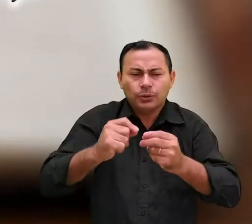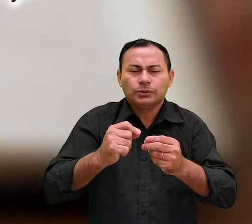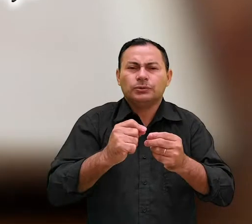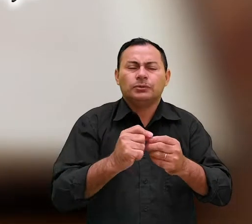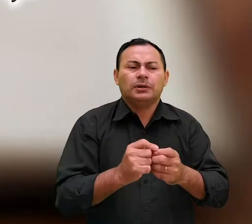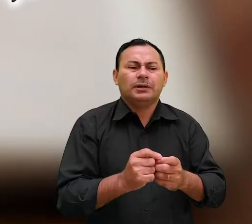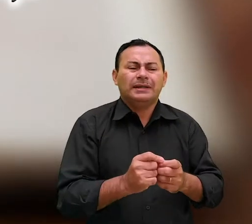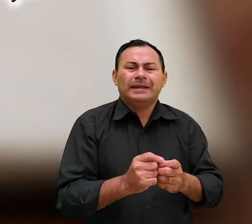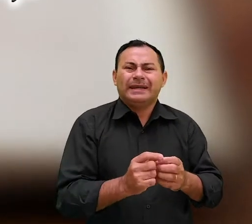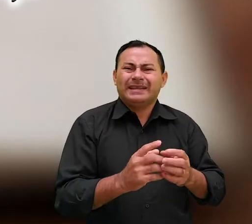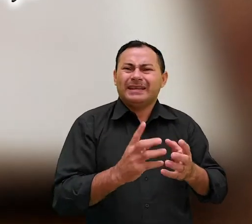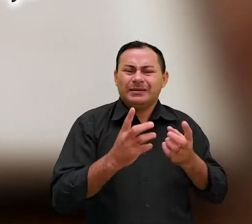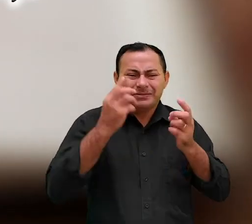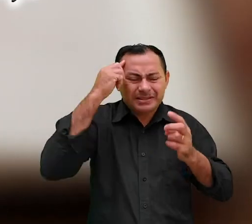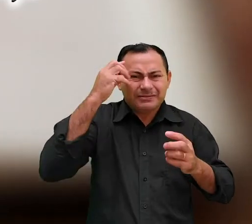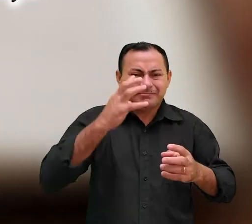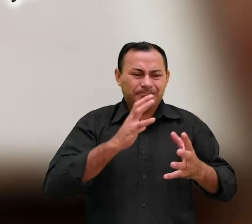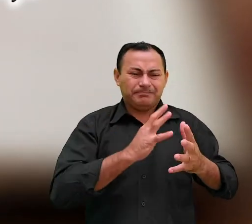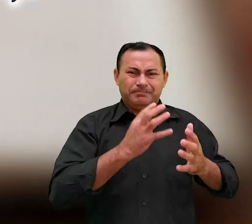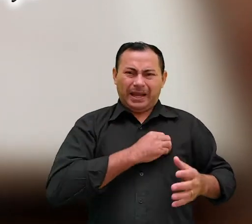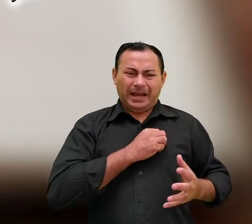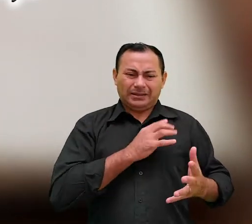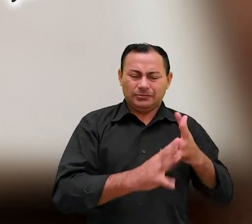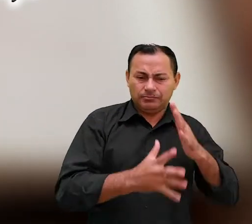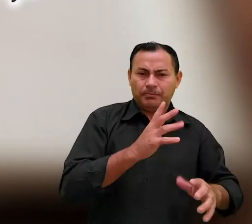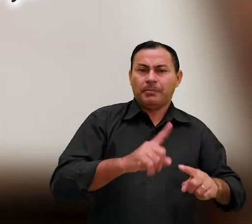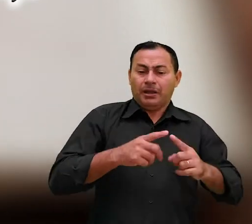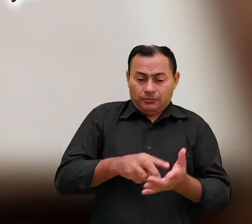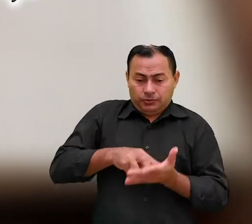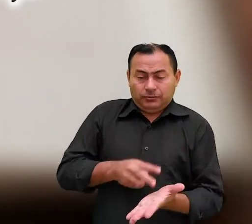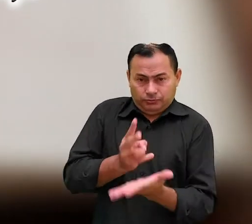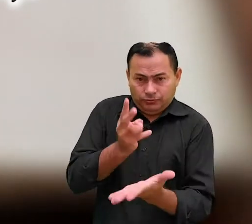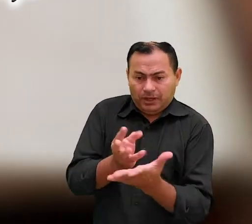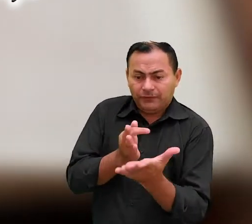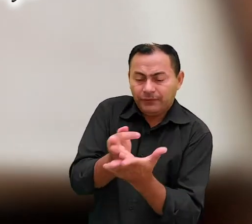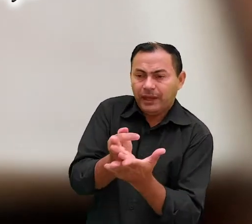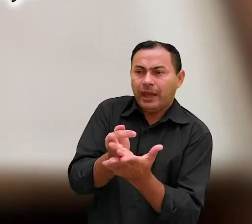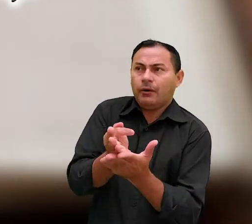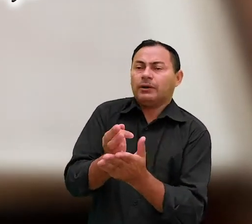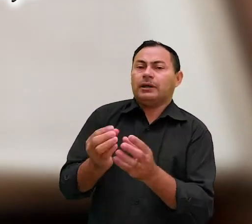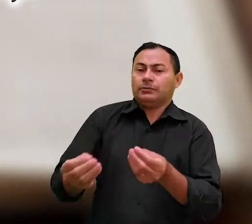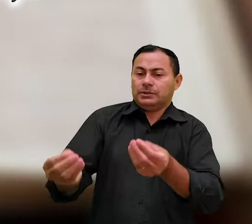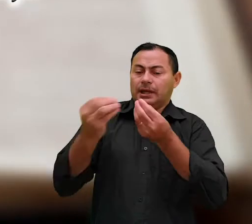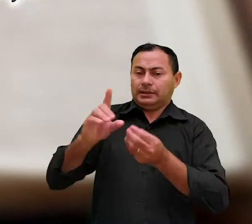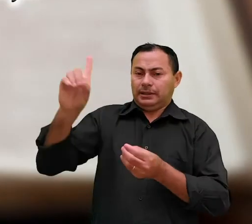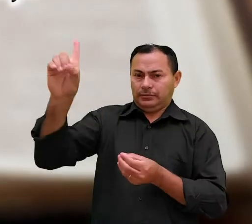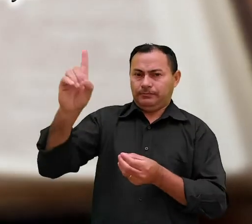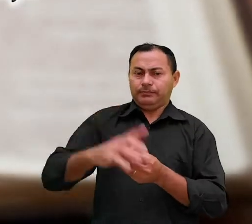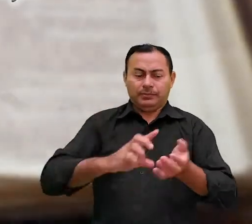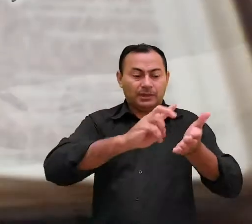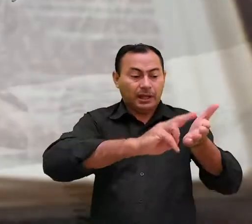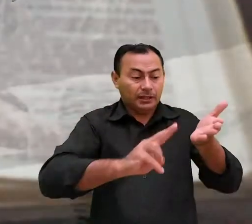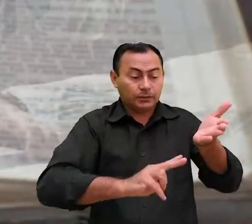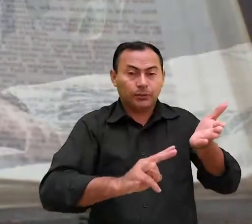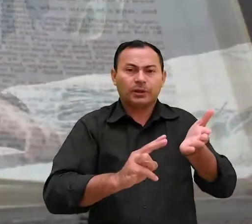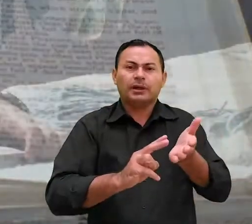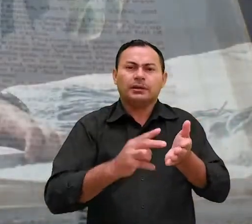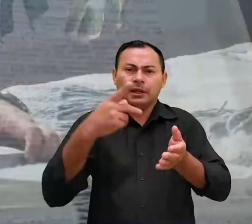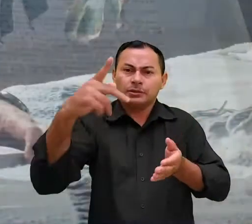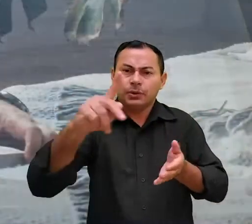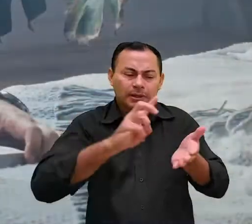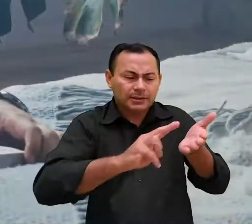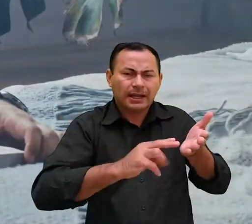que nos atrapalhe do pecado que nos envolve e corramos com perseverança corrida que nos é proposta. Na sua leitura,